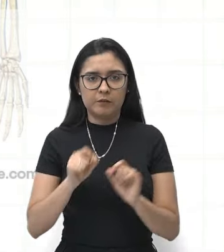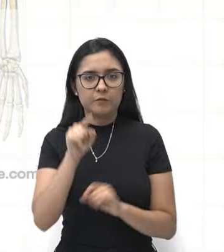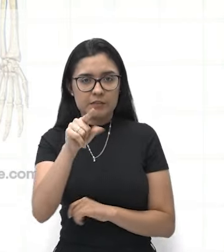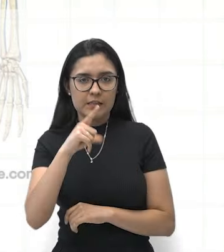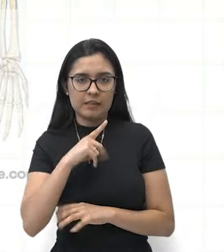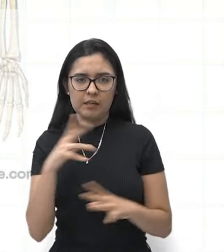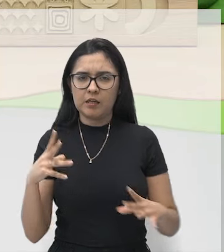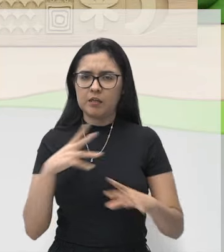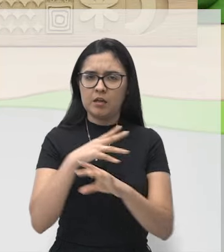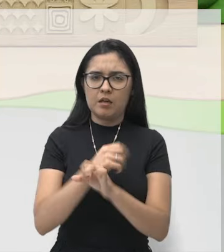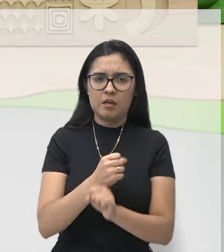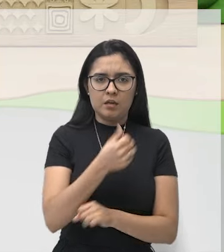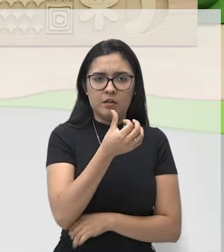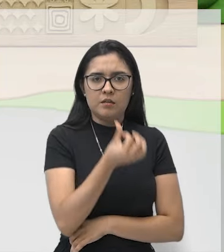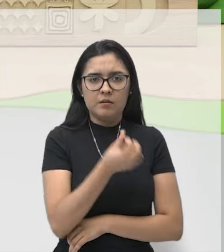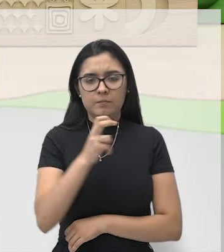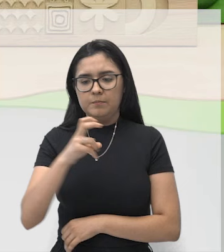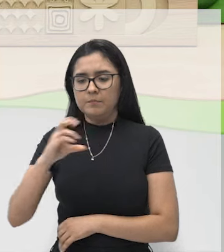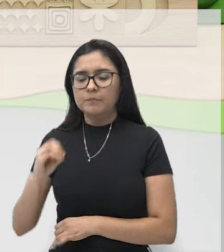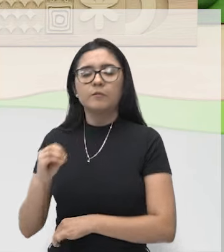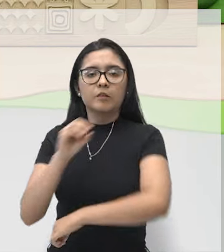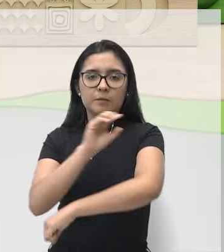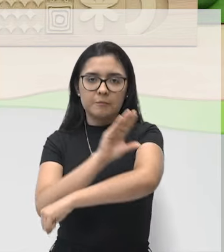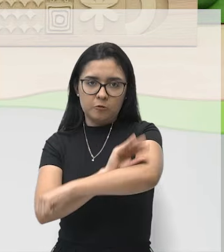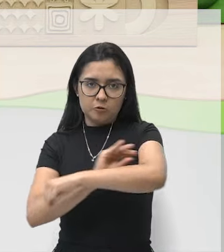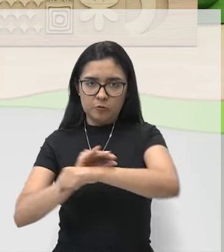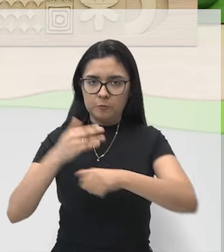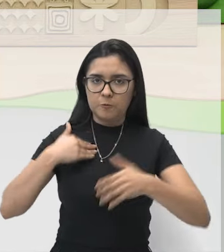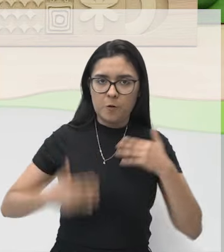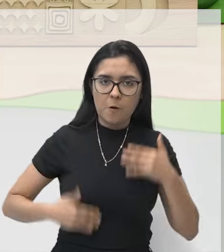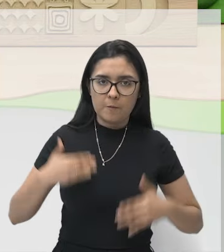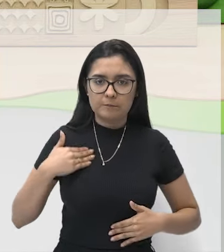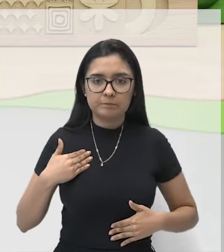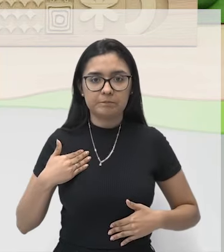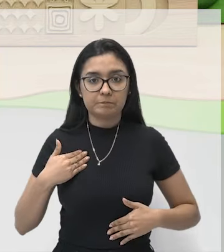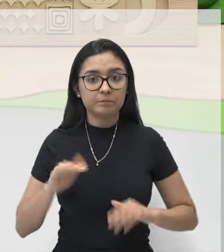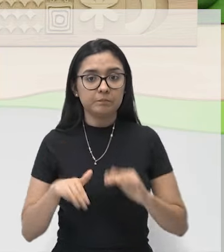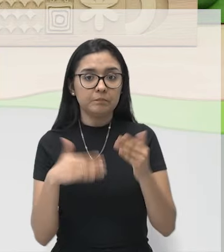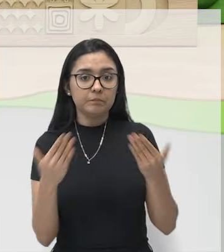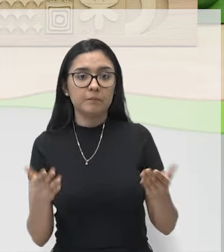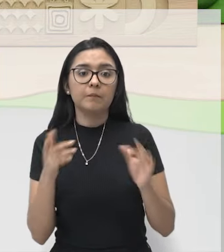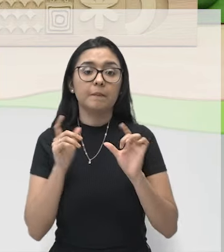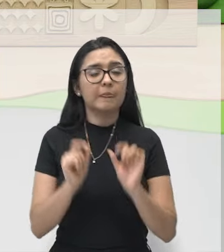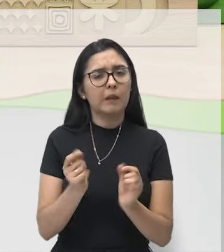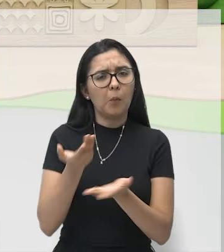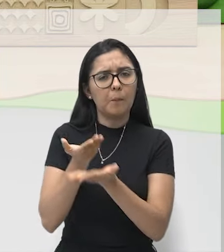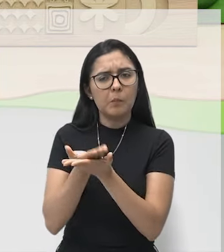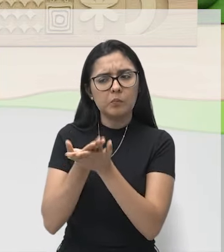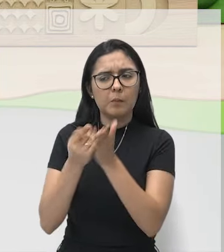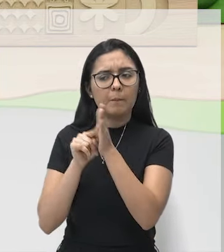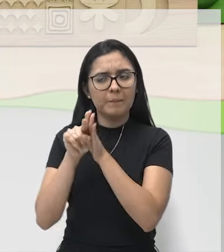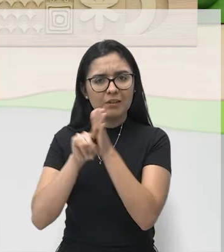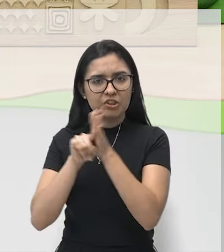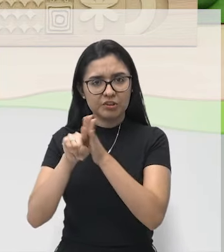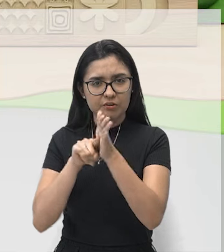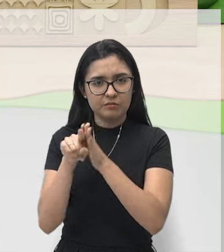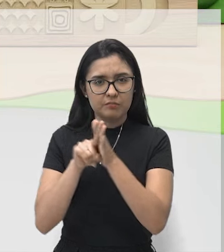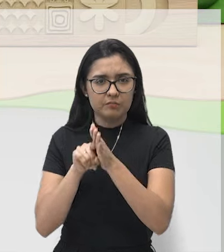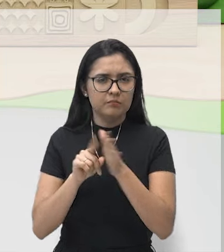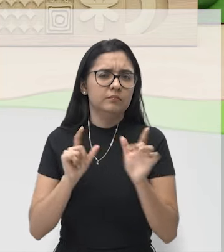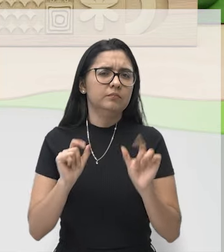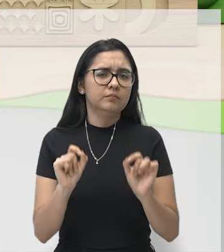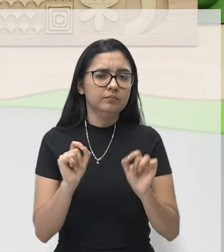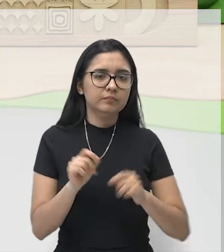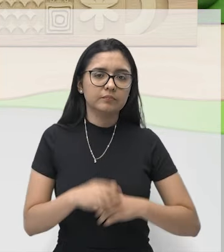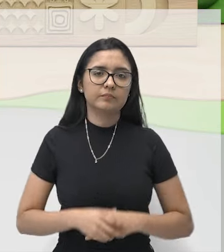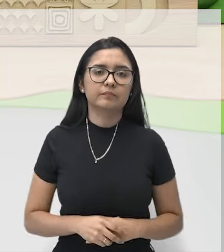650 músculos. E a título de estudo, o que se fez?